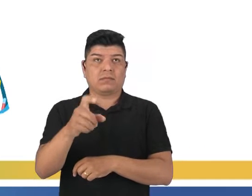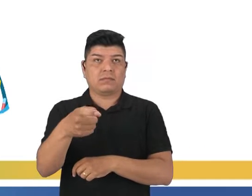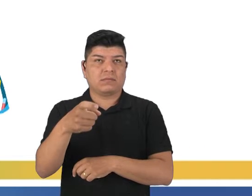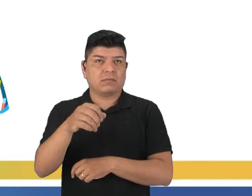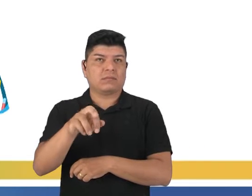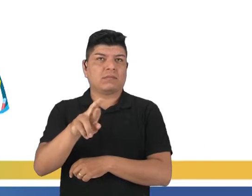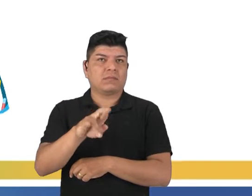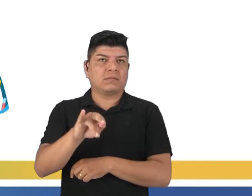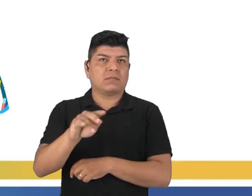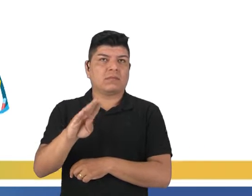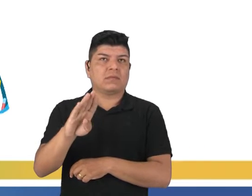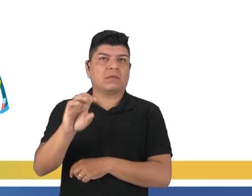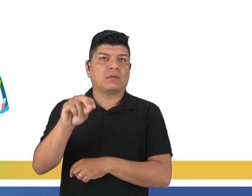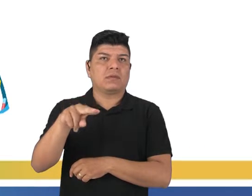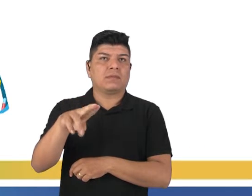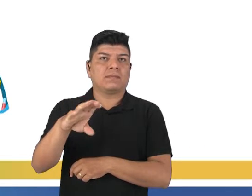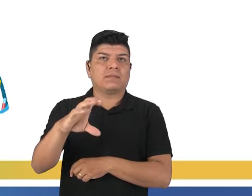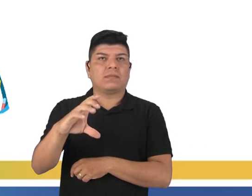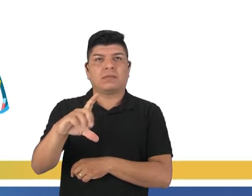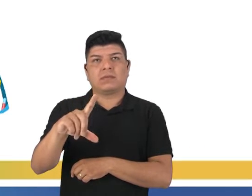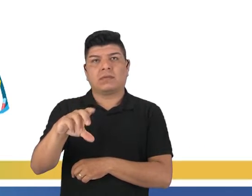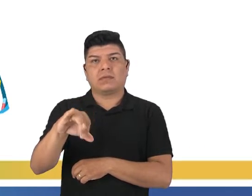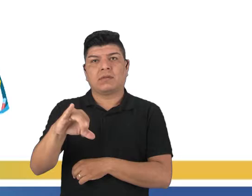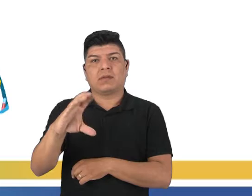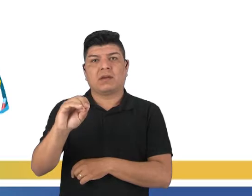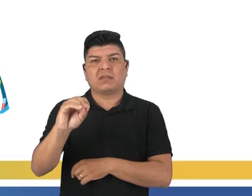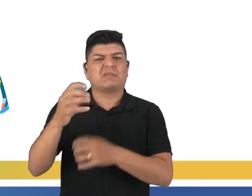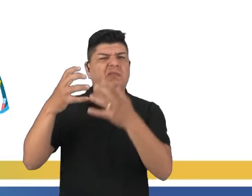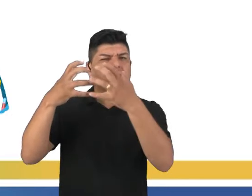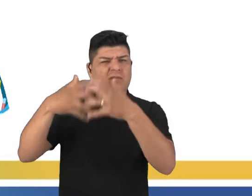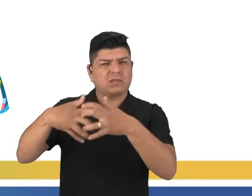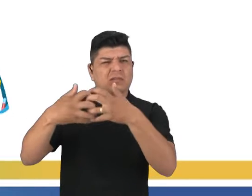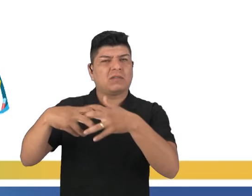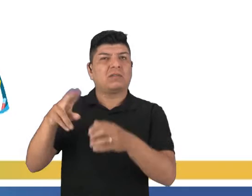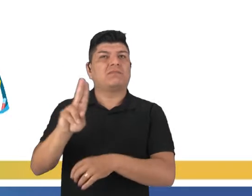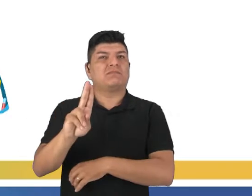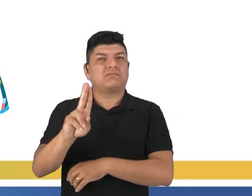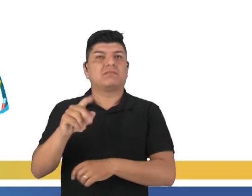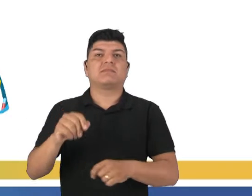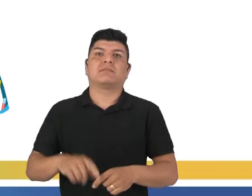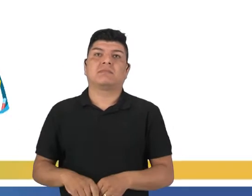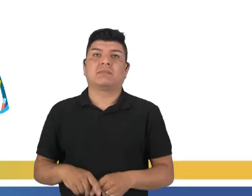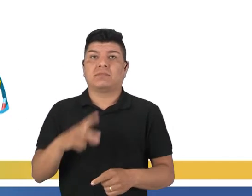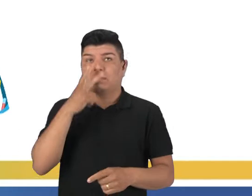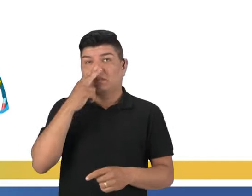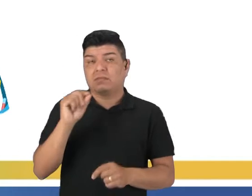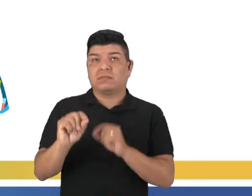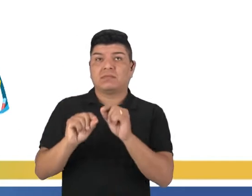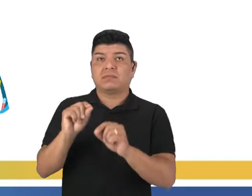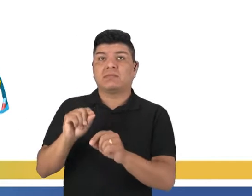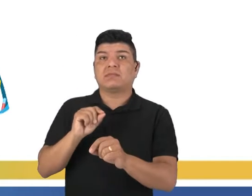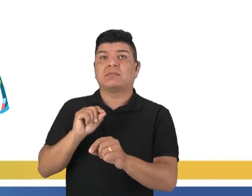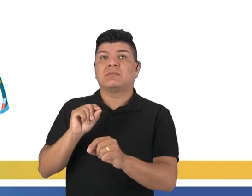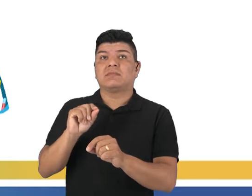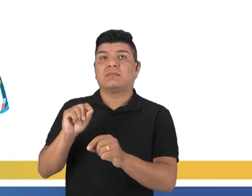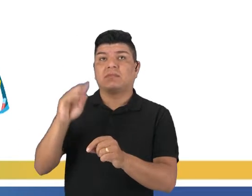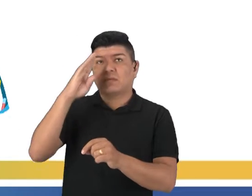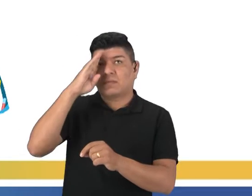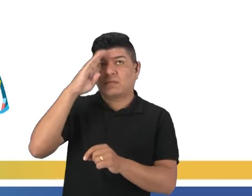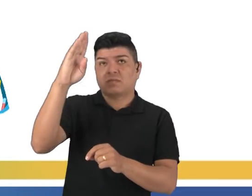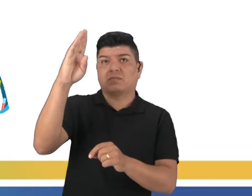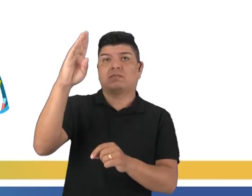esse nome bem complicado, e ele é um tipo de ácido nucleico que possui uma